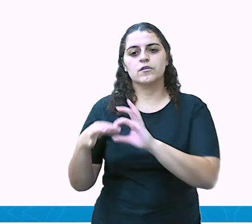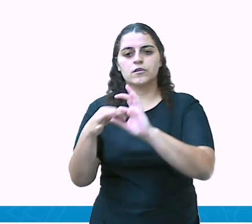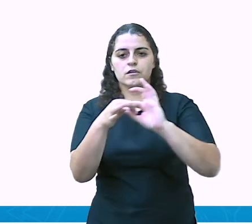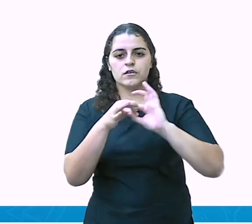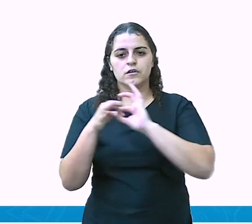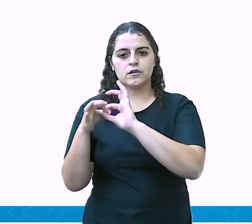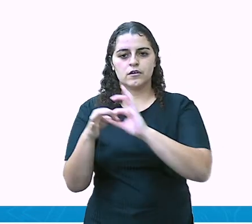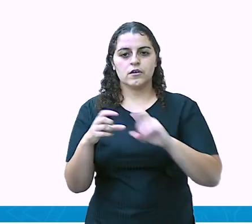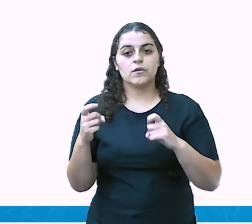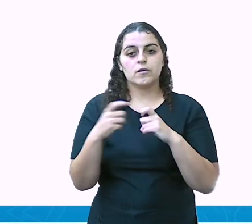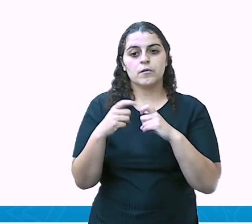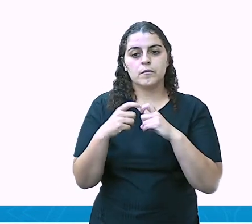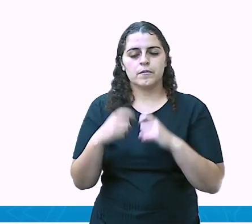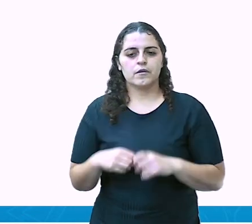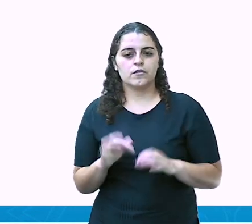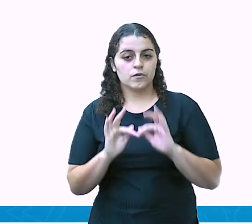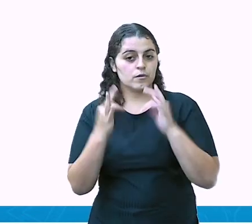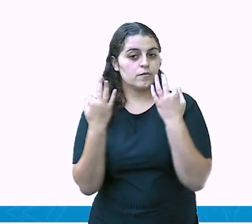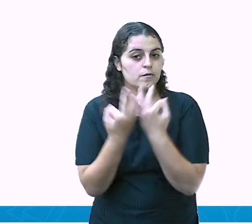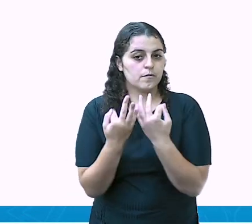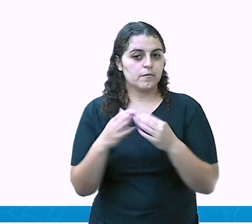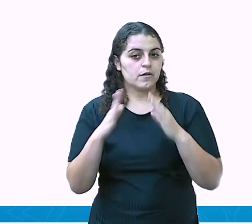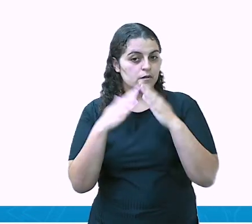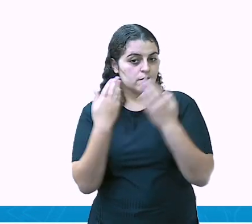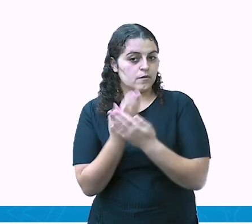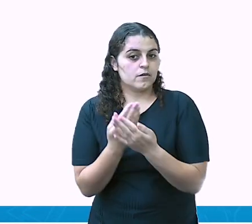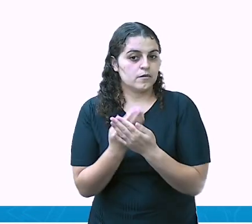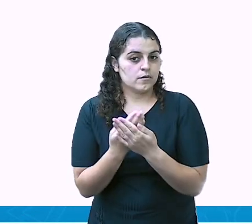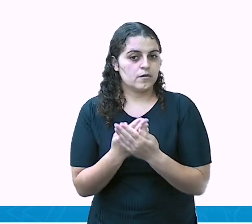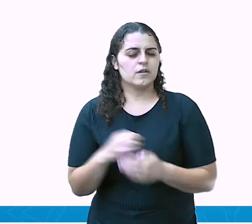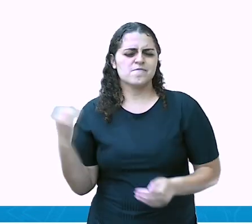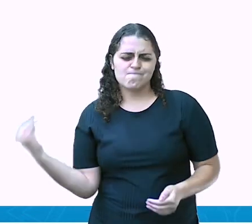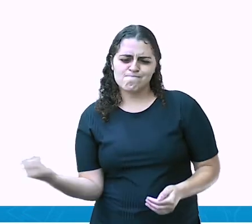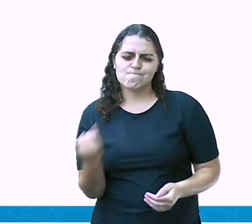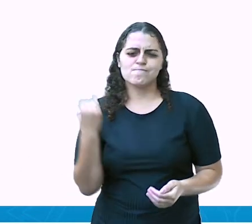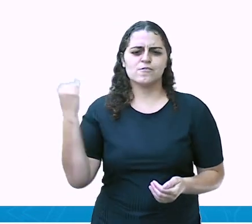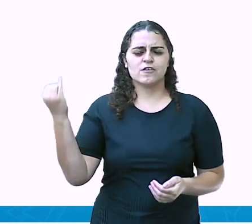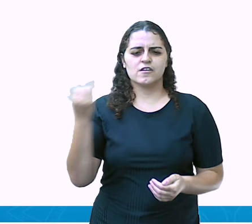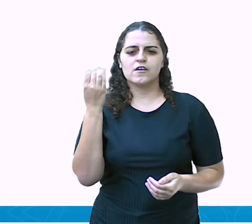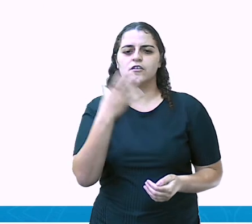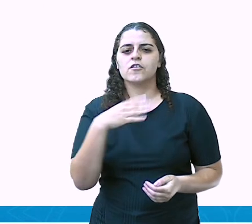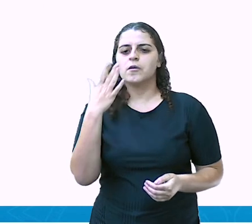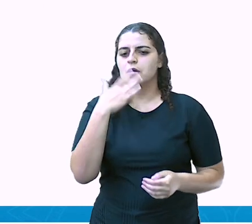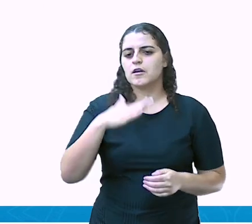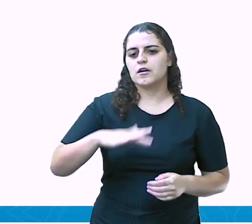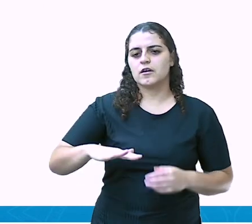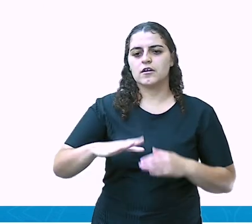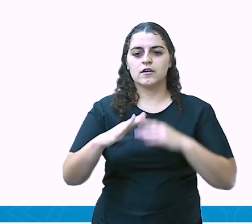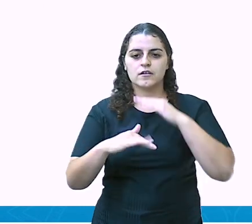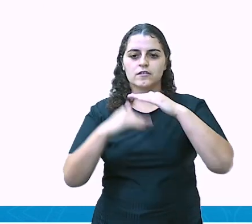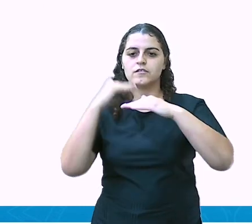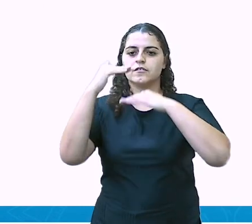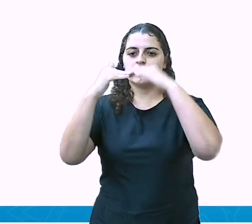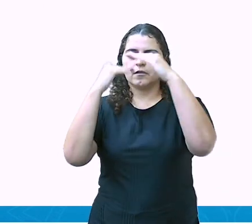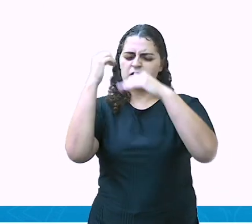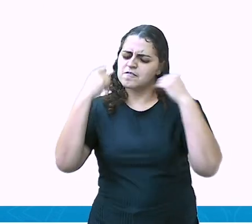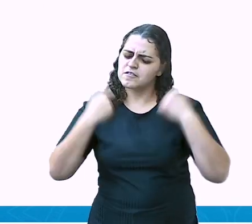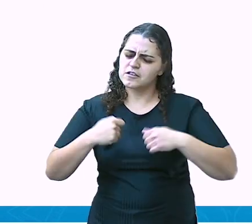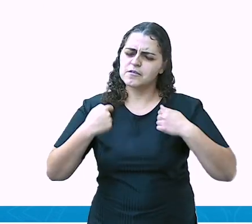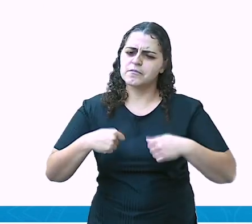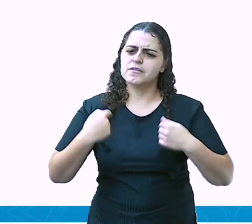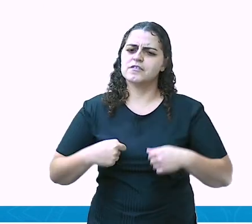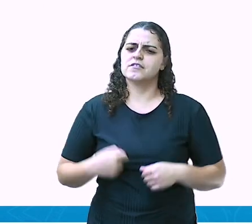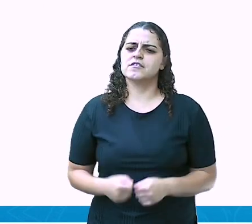terapeuta, da família, da escola, isso vai fazer com que a criança desenvolva. Então, vocês precisam se